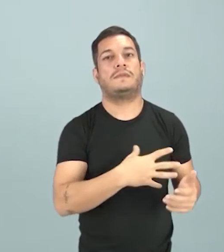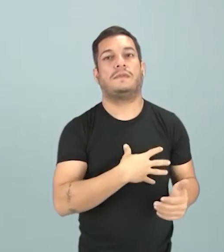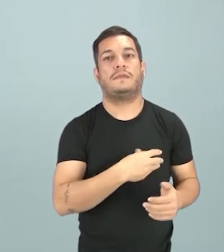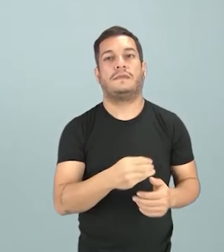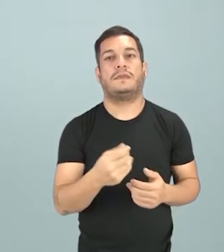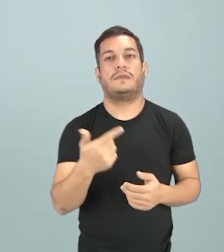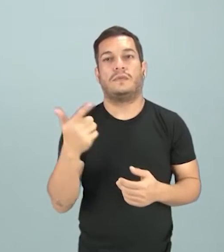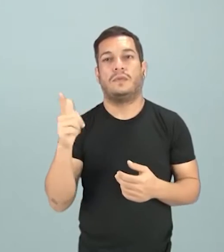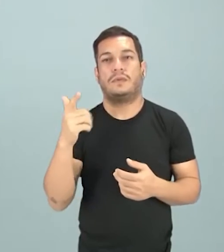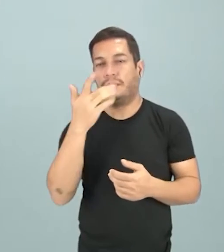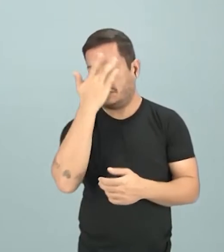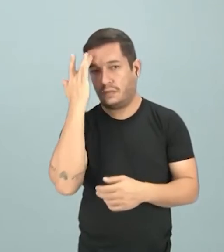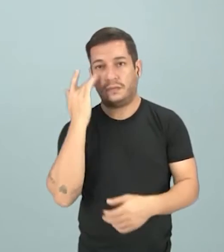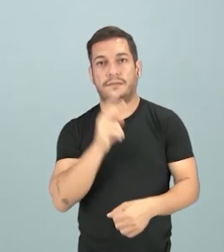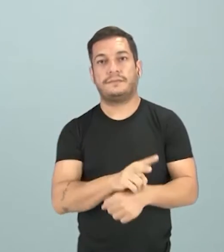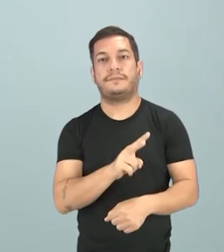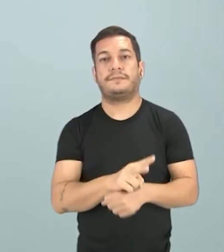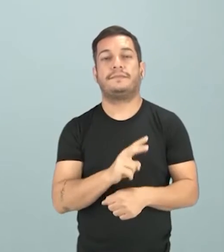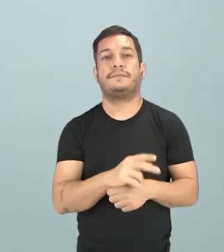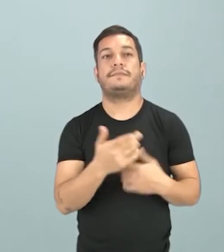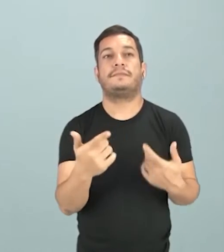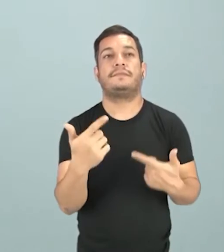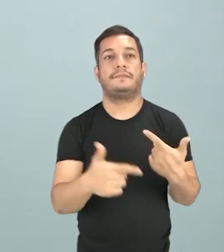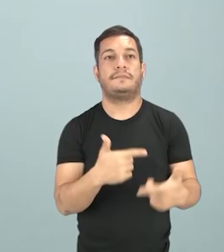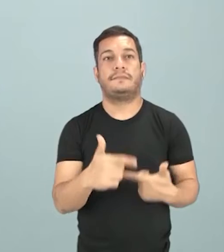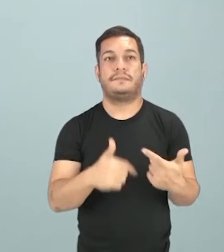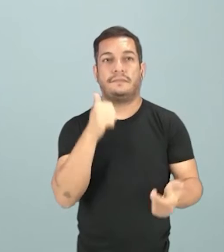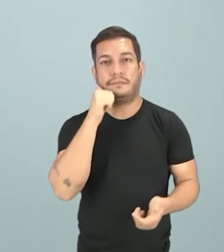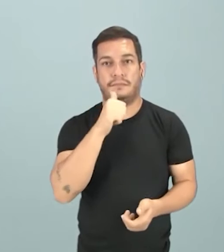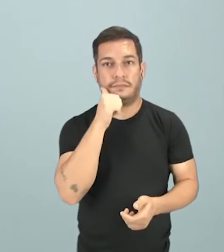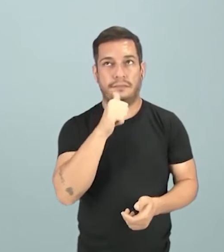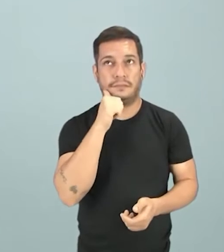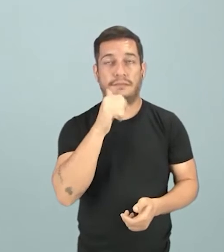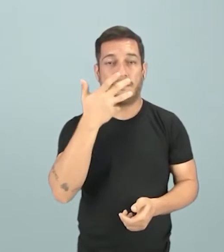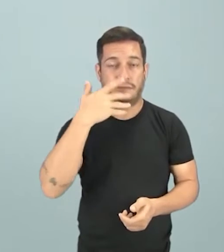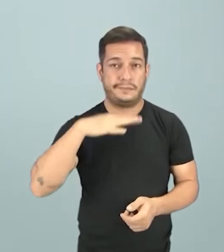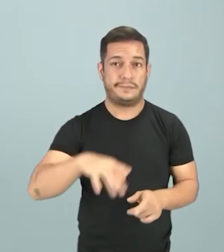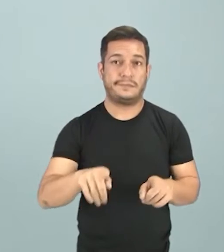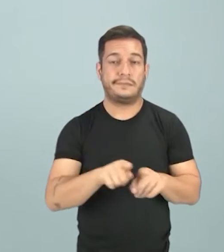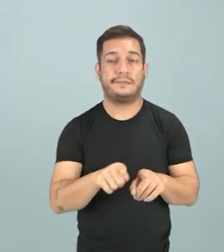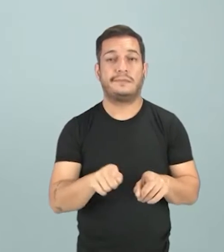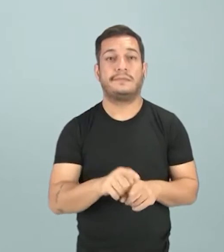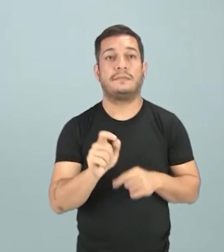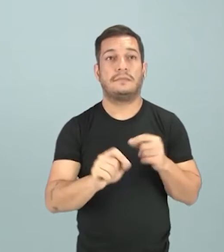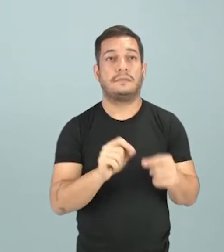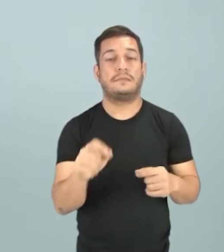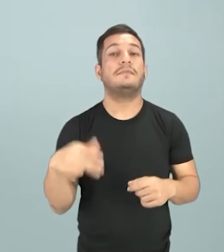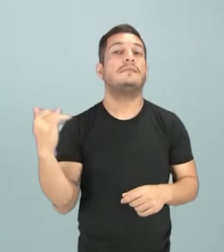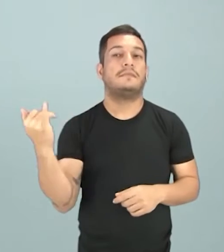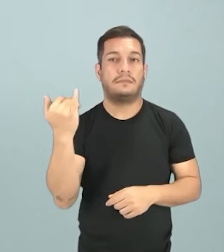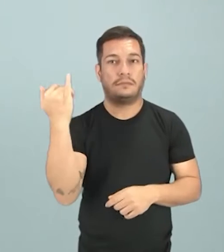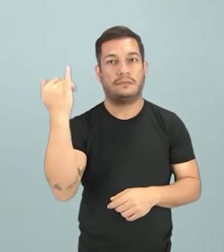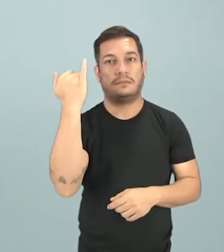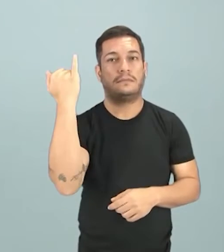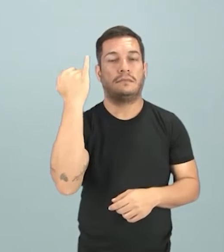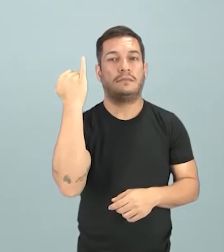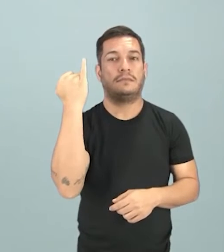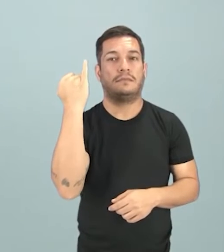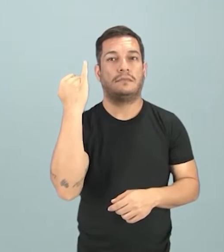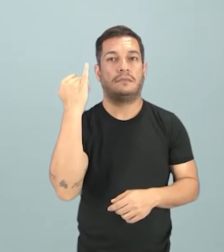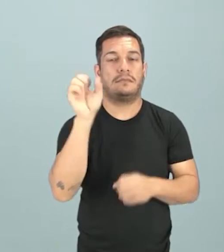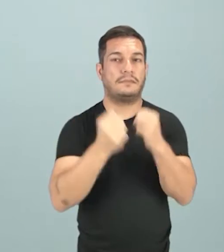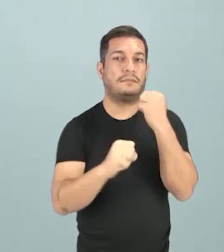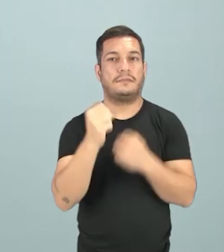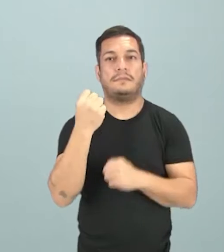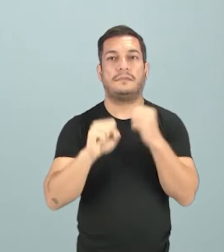mão de outra pessoa. O trabalho da mulher e da criança passou a ser de grande importância para as